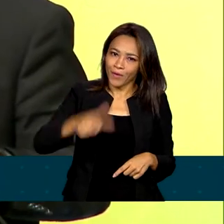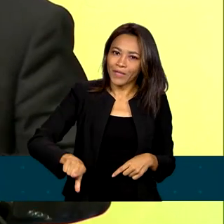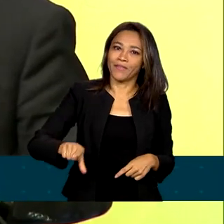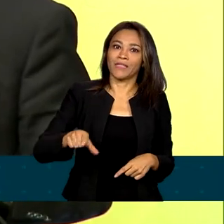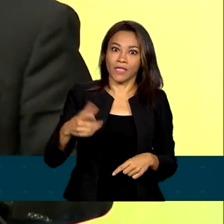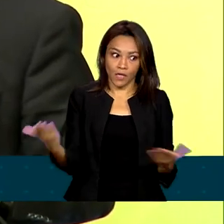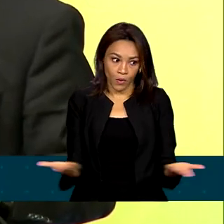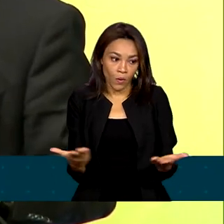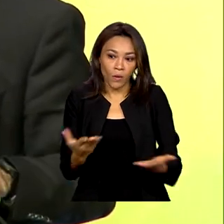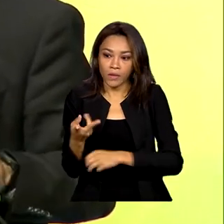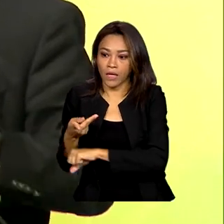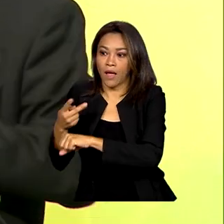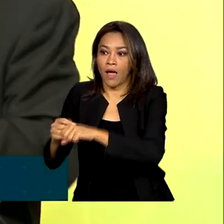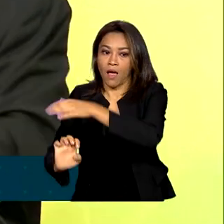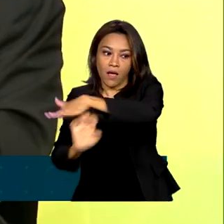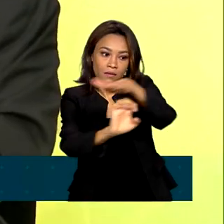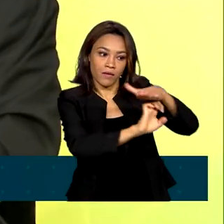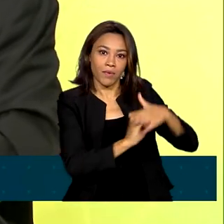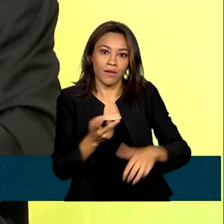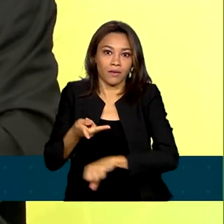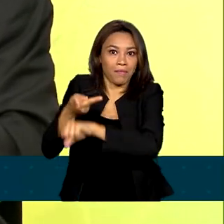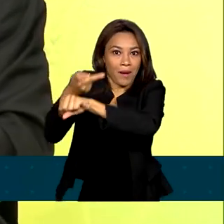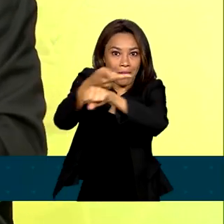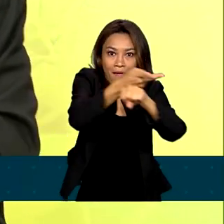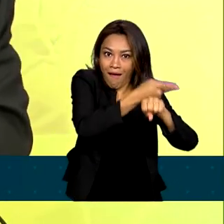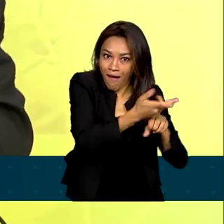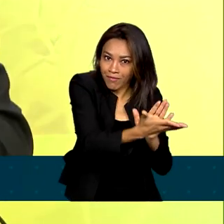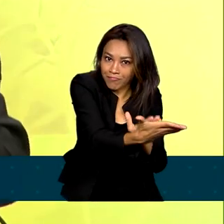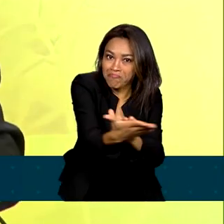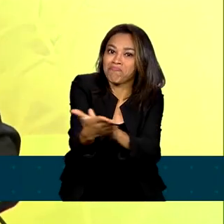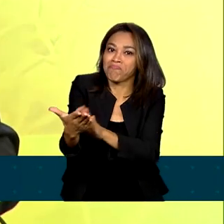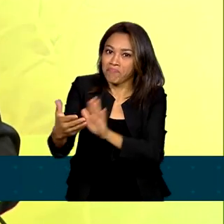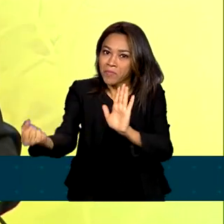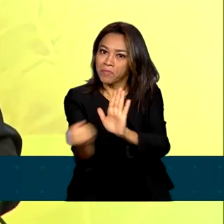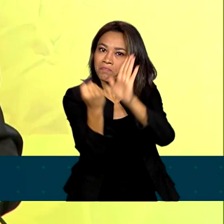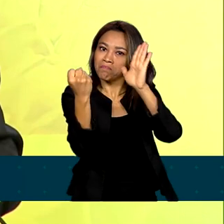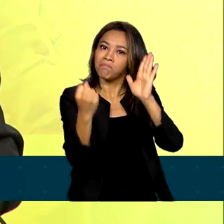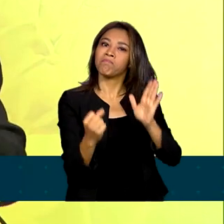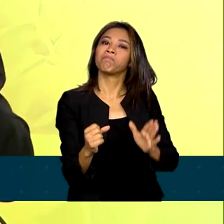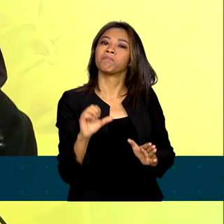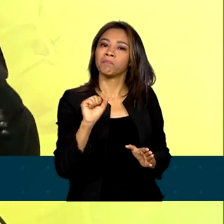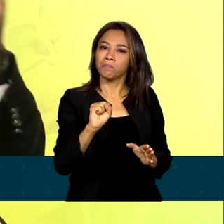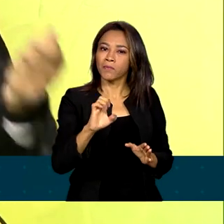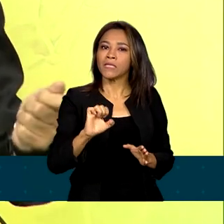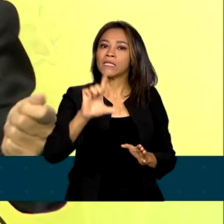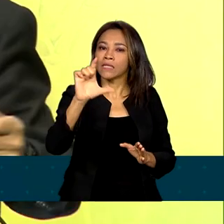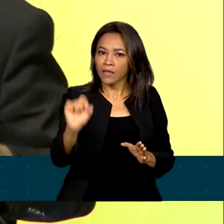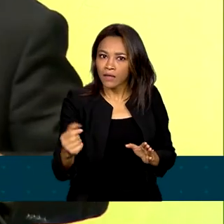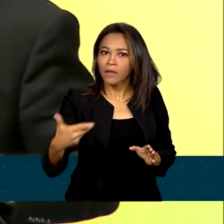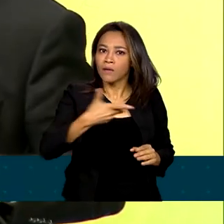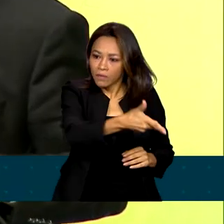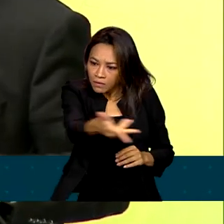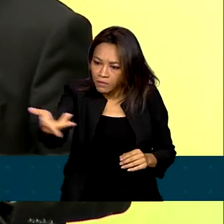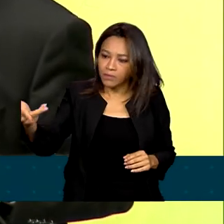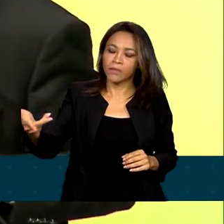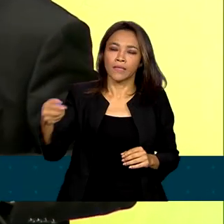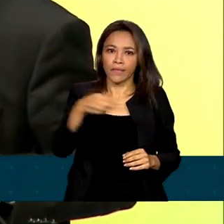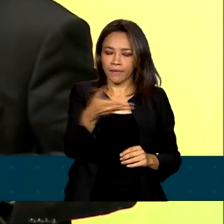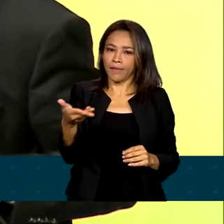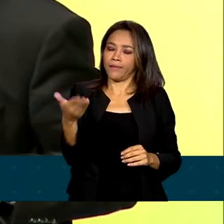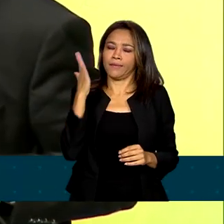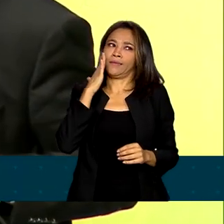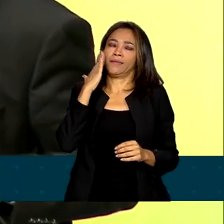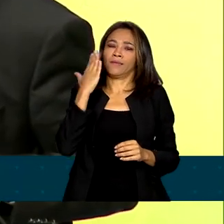premiadas de hoje estão recebendo um selo, um certificado, que as credencia para, quem